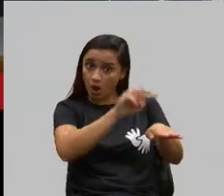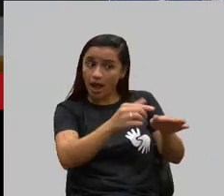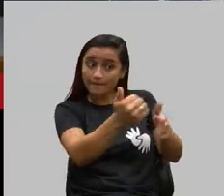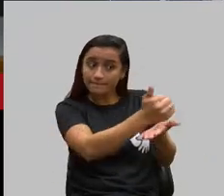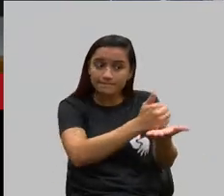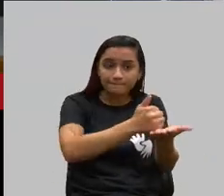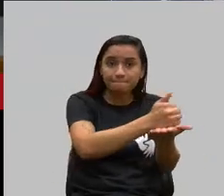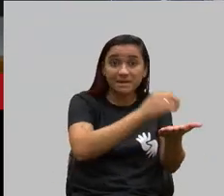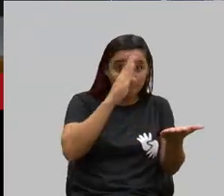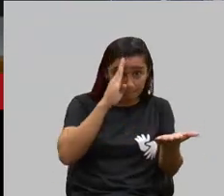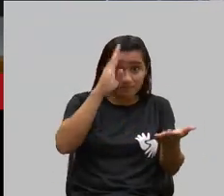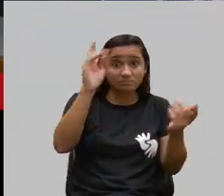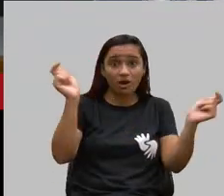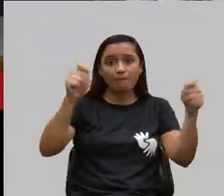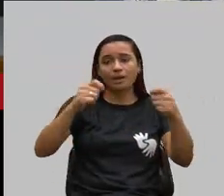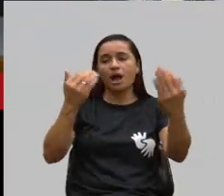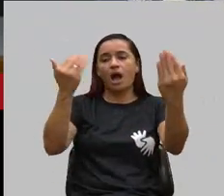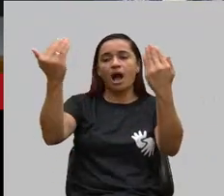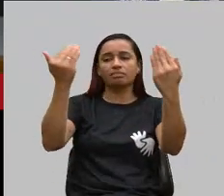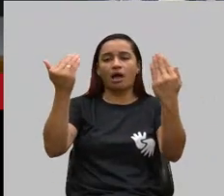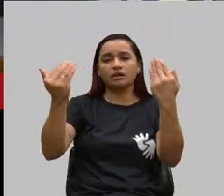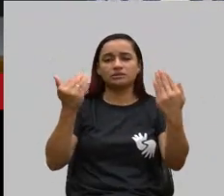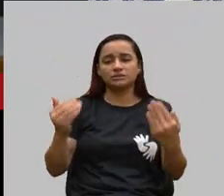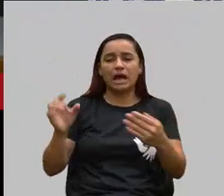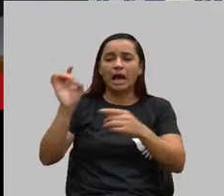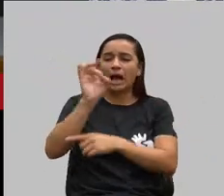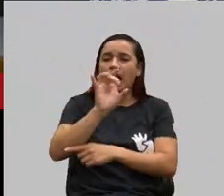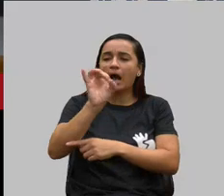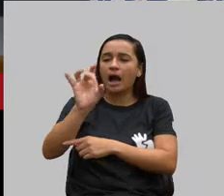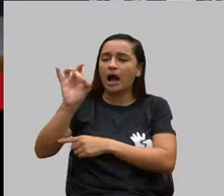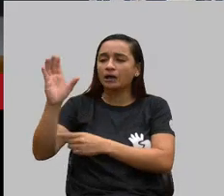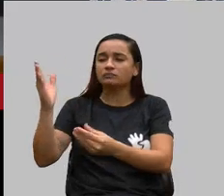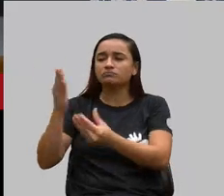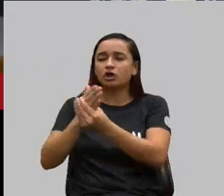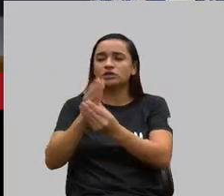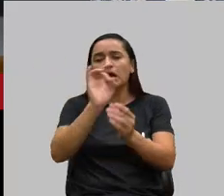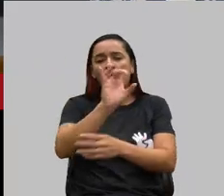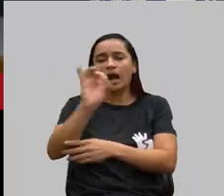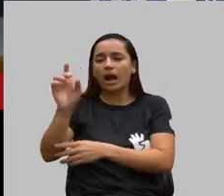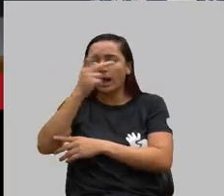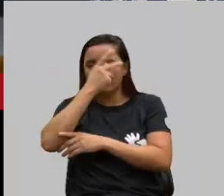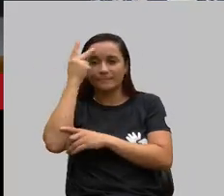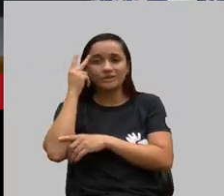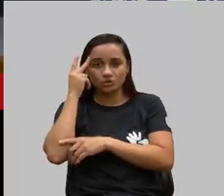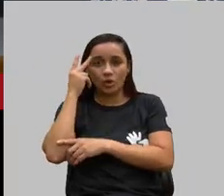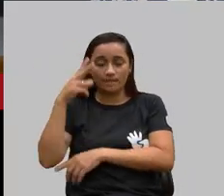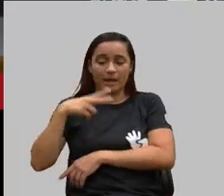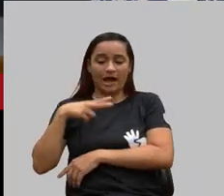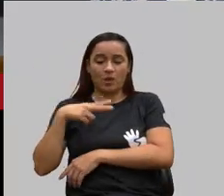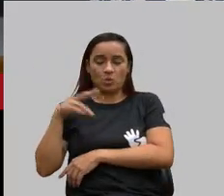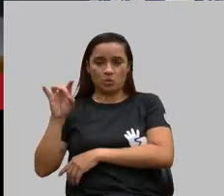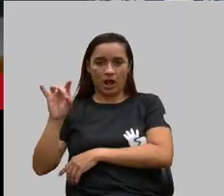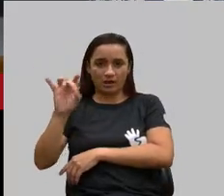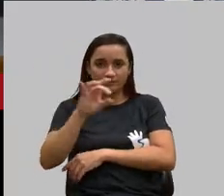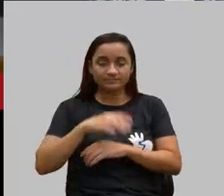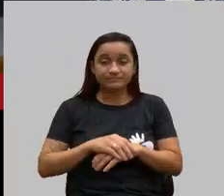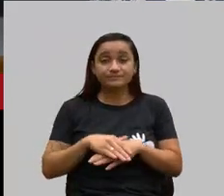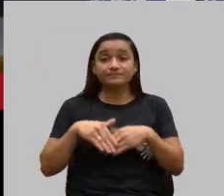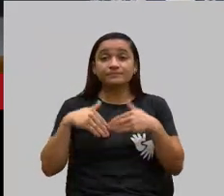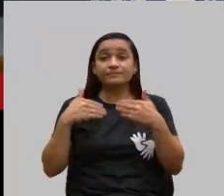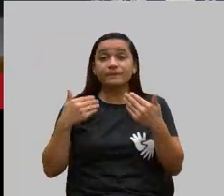analisar o caso a caso de cada pessoa, a individualidade. Então,